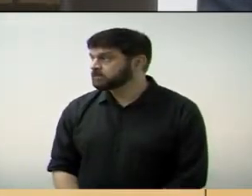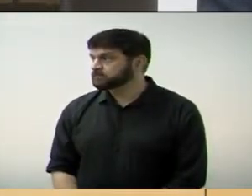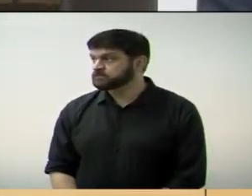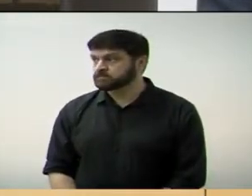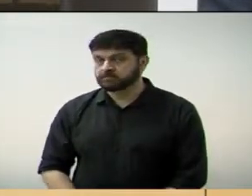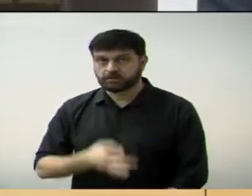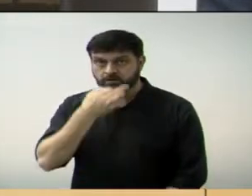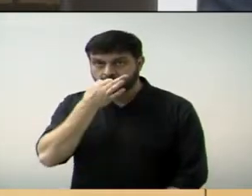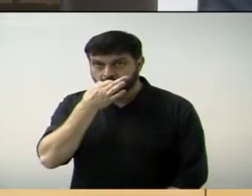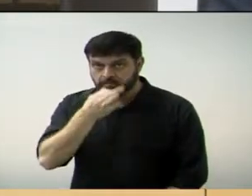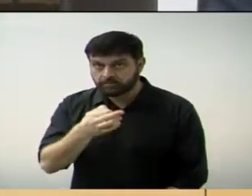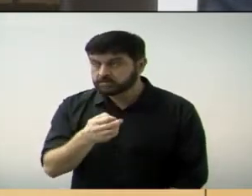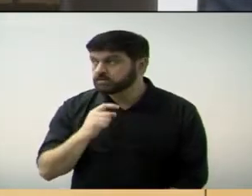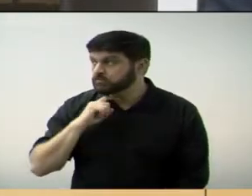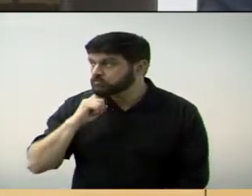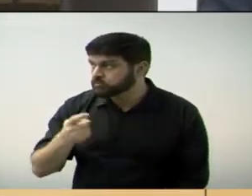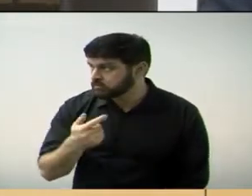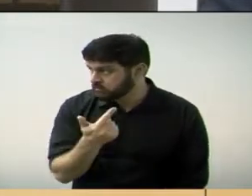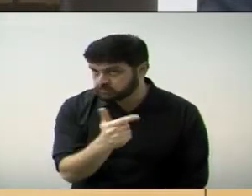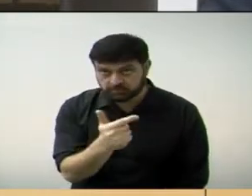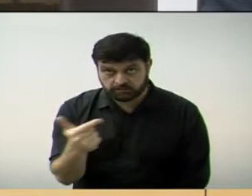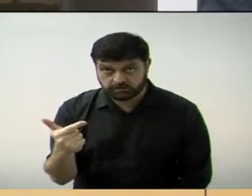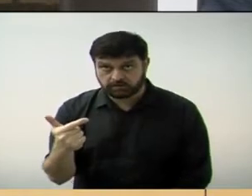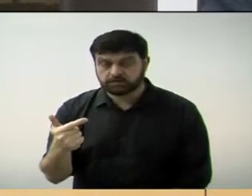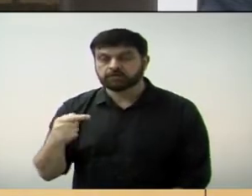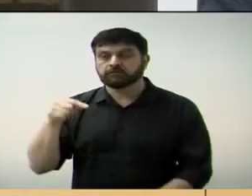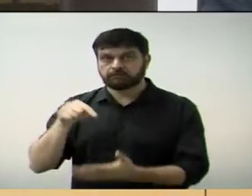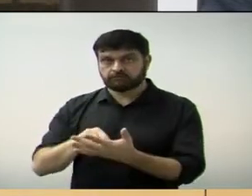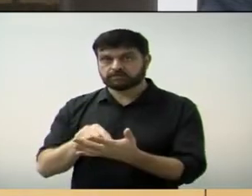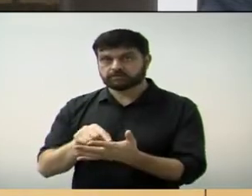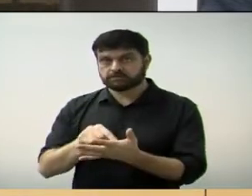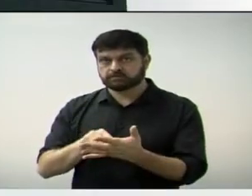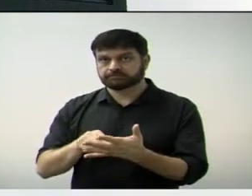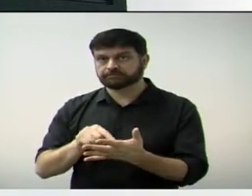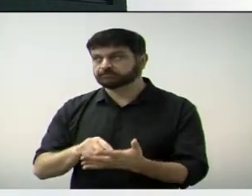Ninguém querendo fazer uso da palavra, o projeto está em votação.